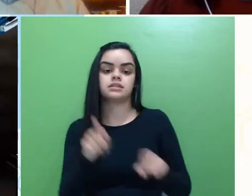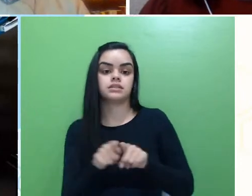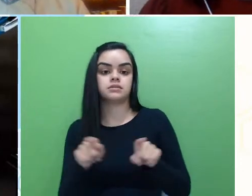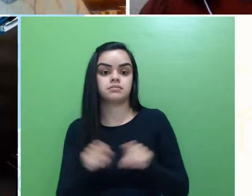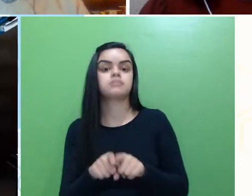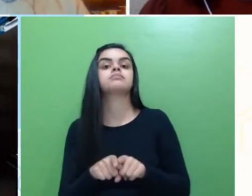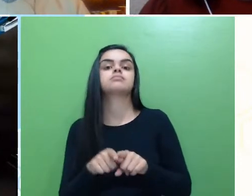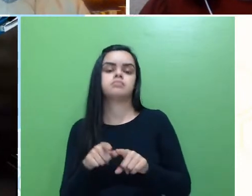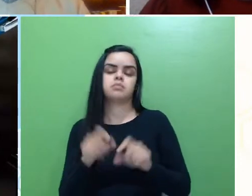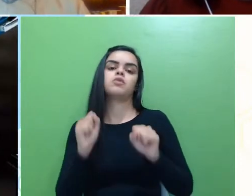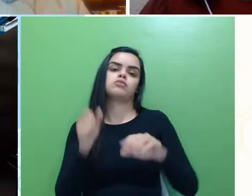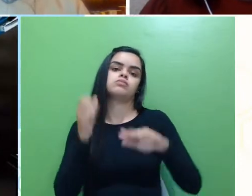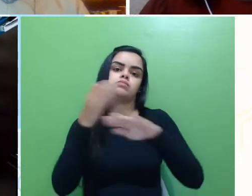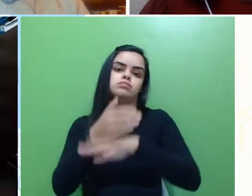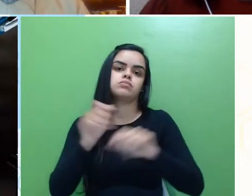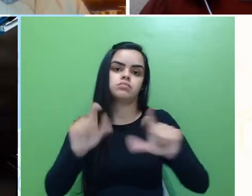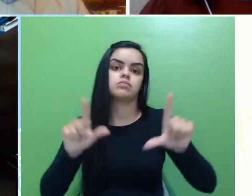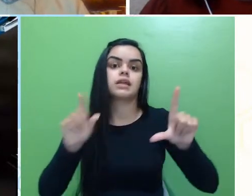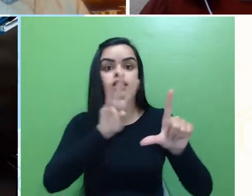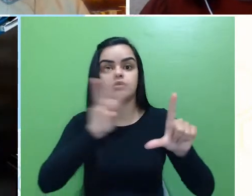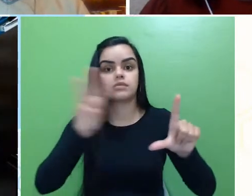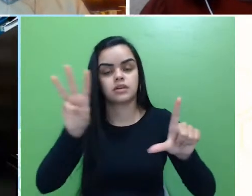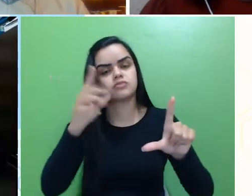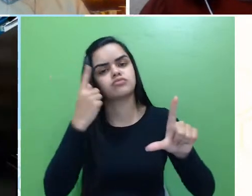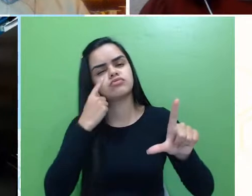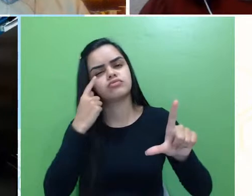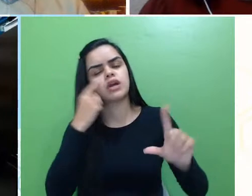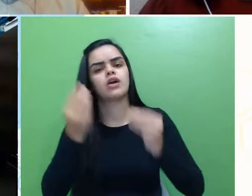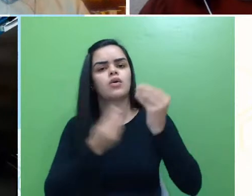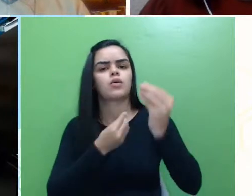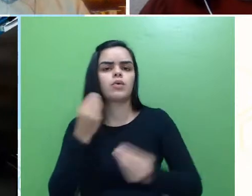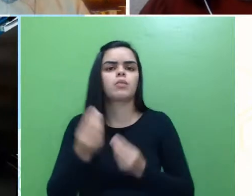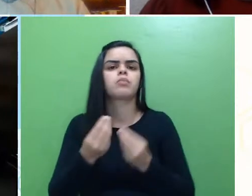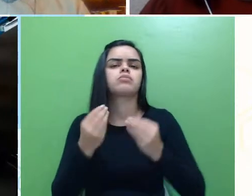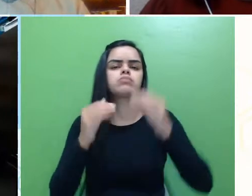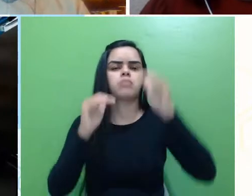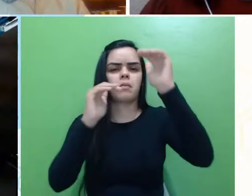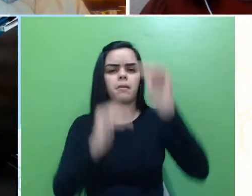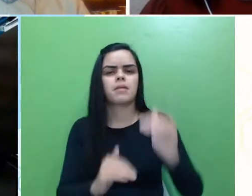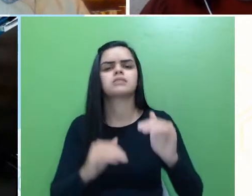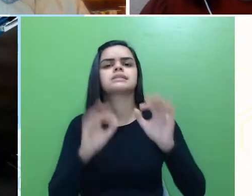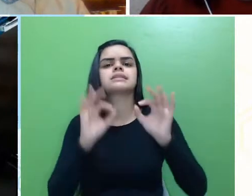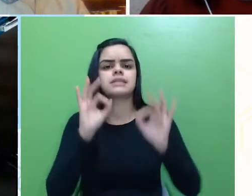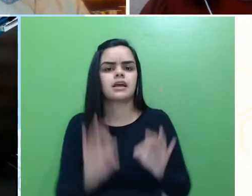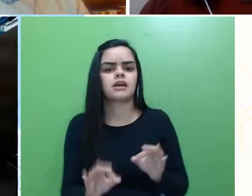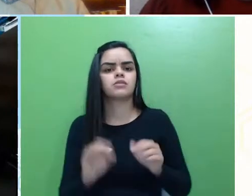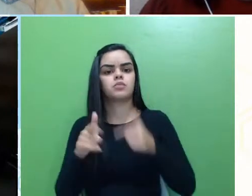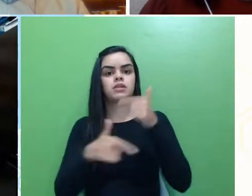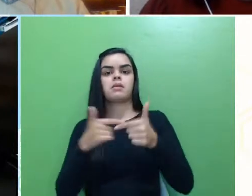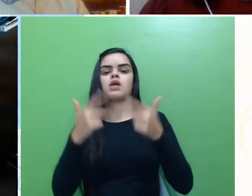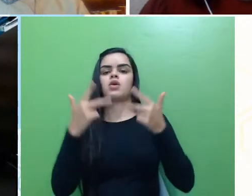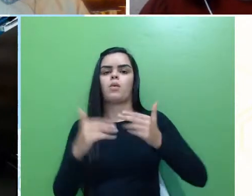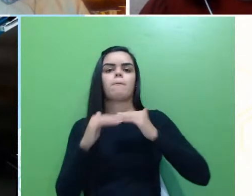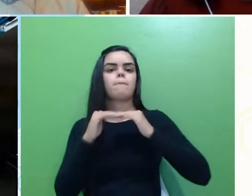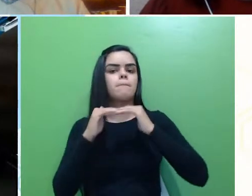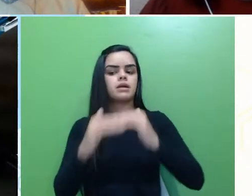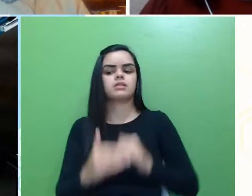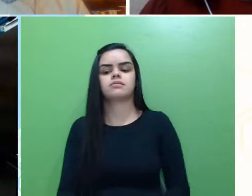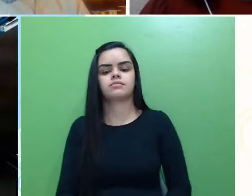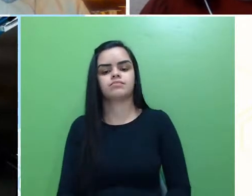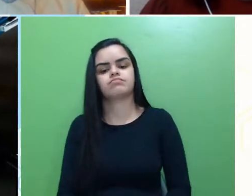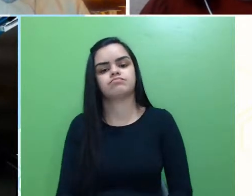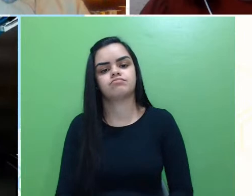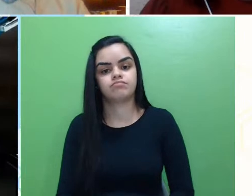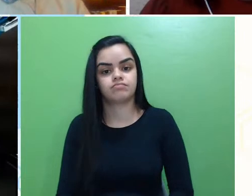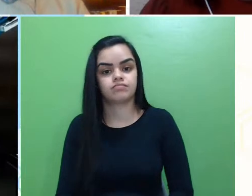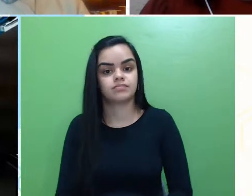site, para que você possa utilizar, né, para formatar direitinho, para a gente ter todos os trabalhos no mesmo padrão ali, né. Então,